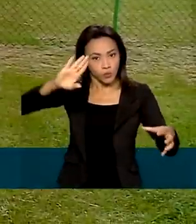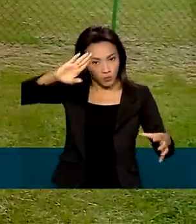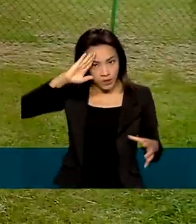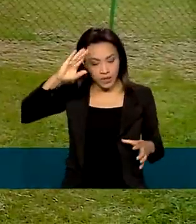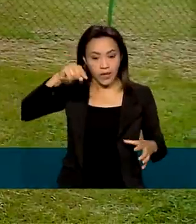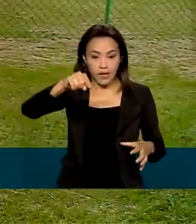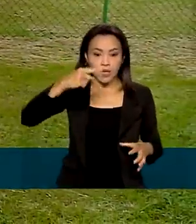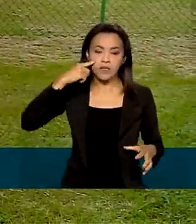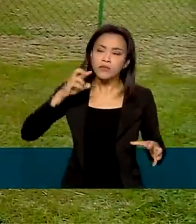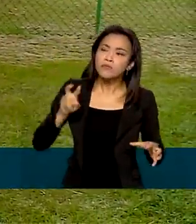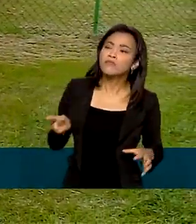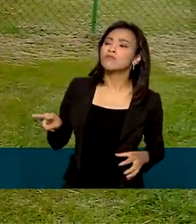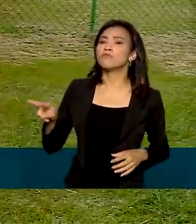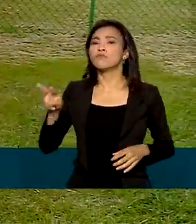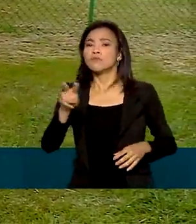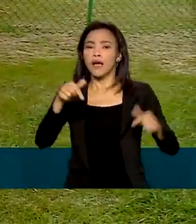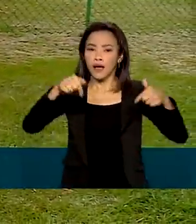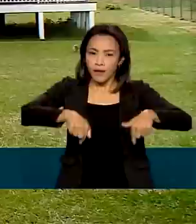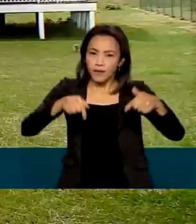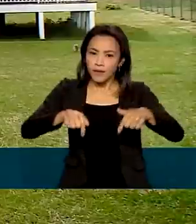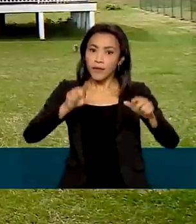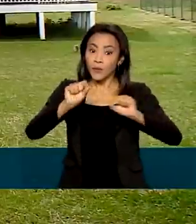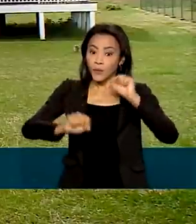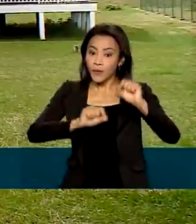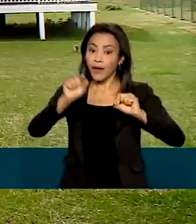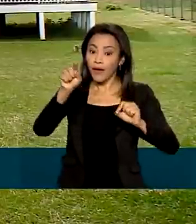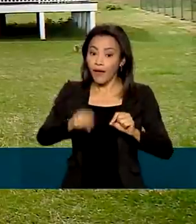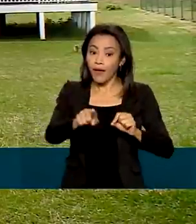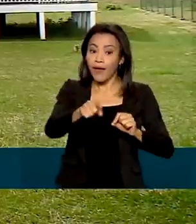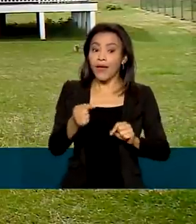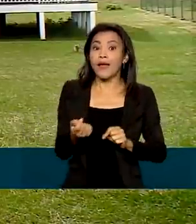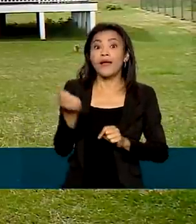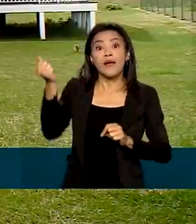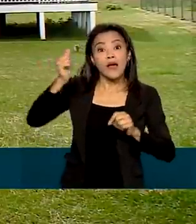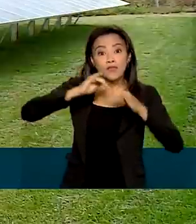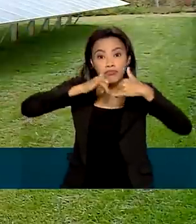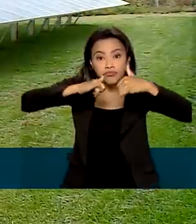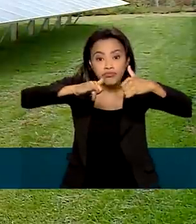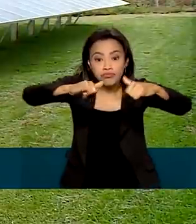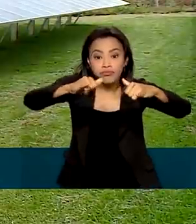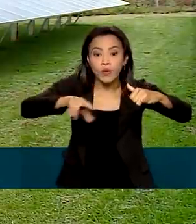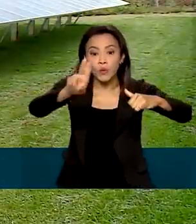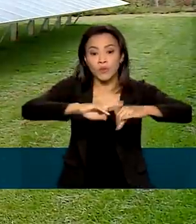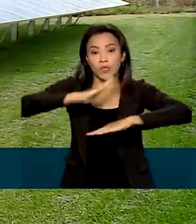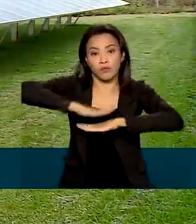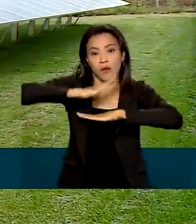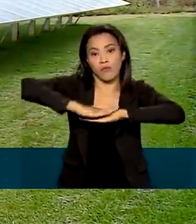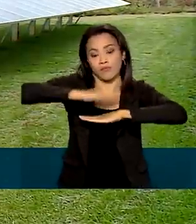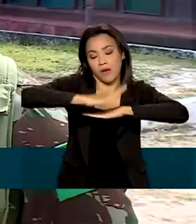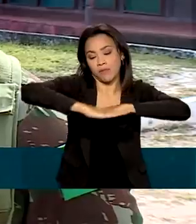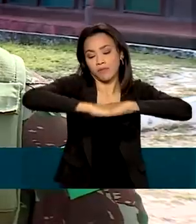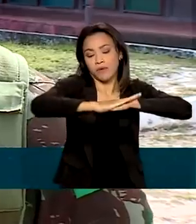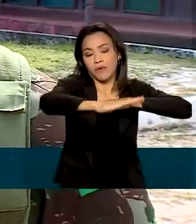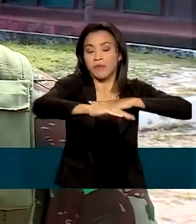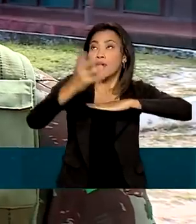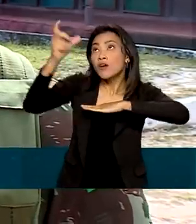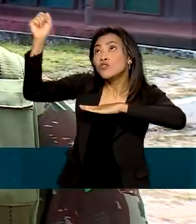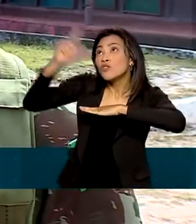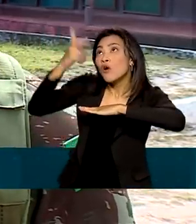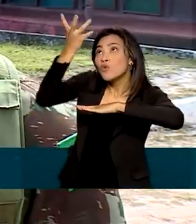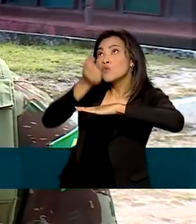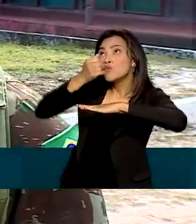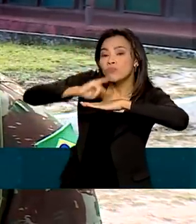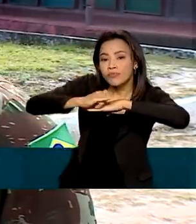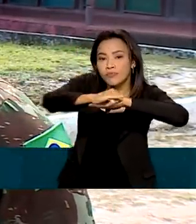Por aqui, a grande expectativa está no abastecimento elétrico, através de placas fotovoltaicas. O quarto pelotão